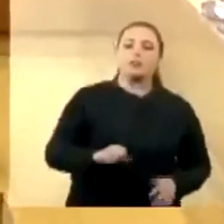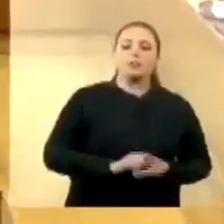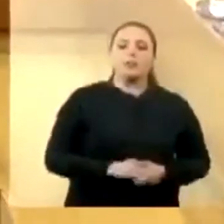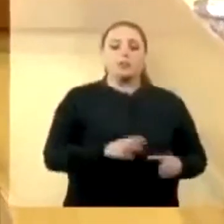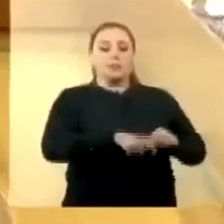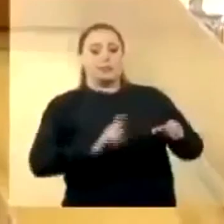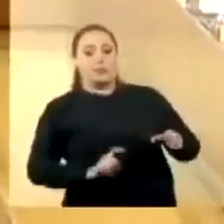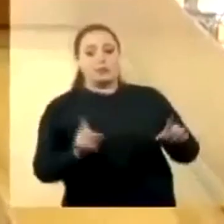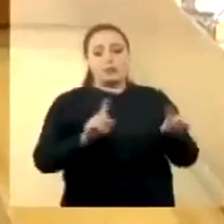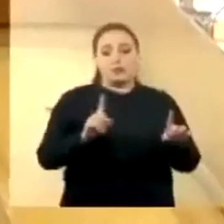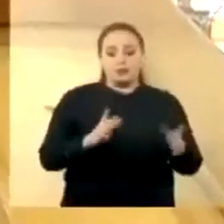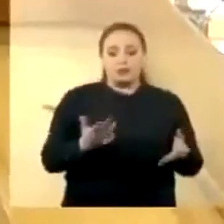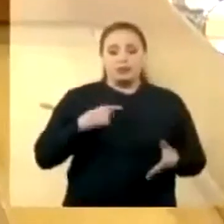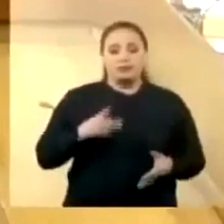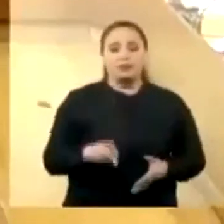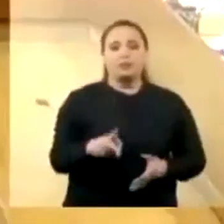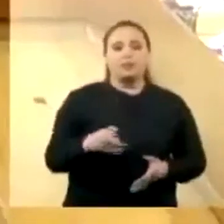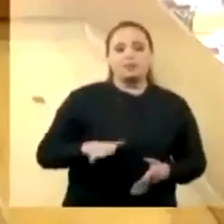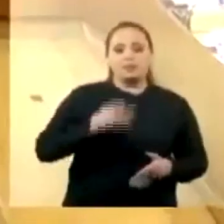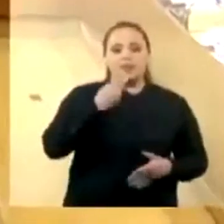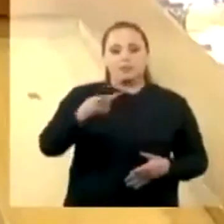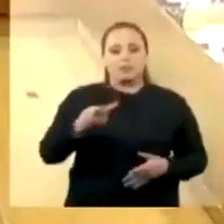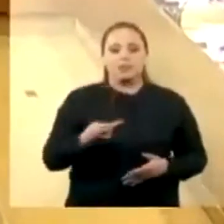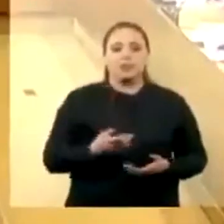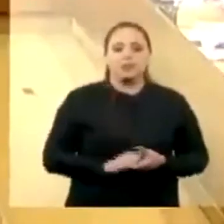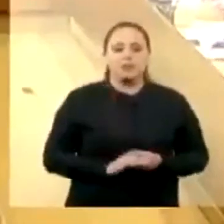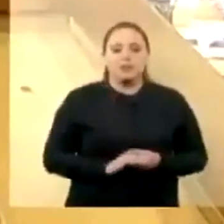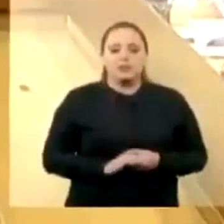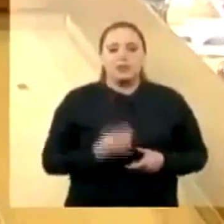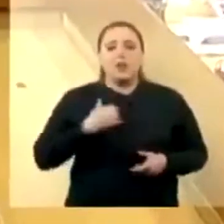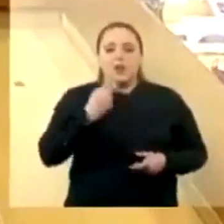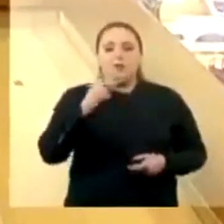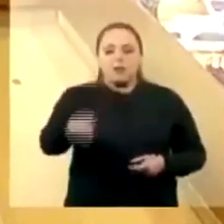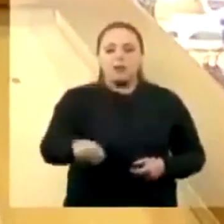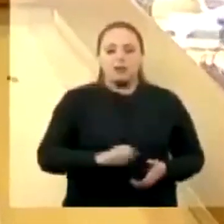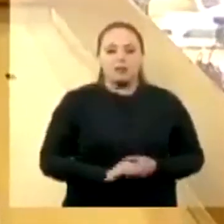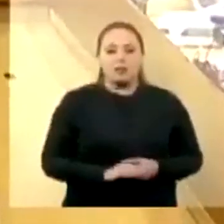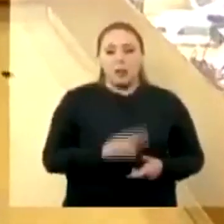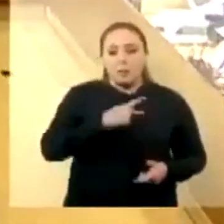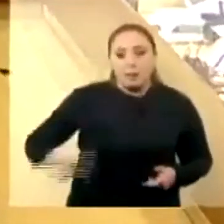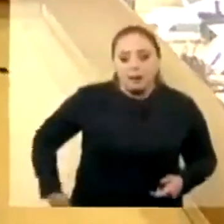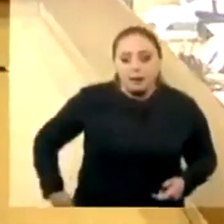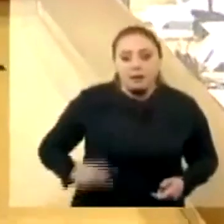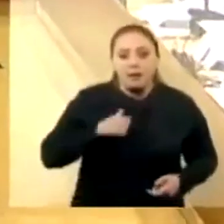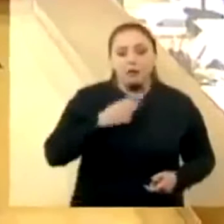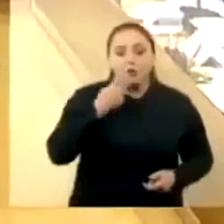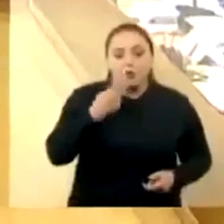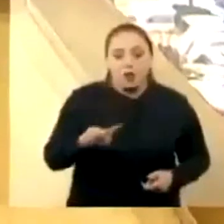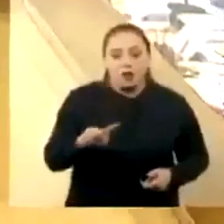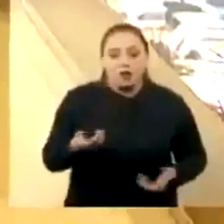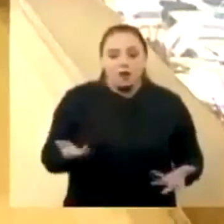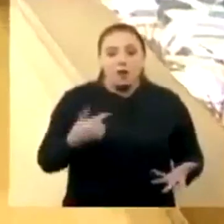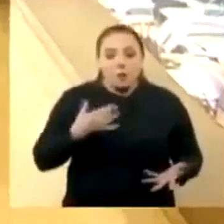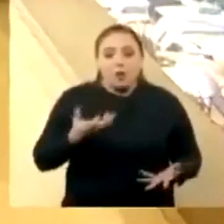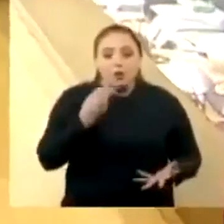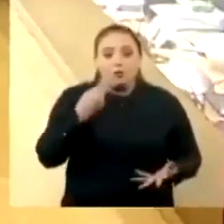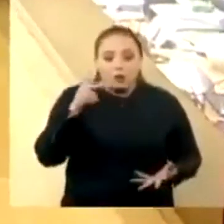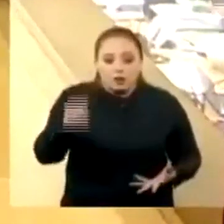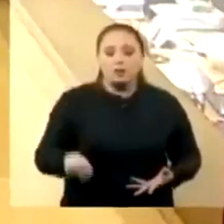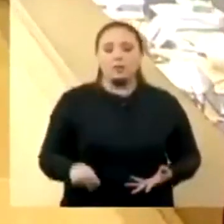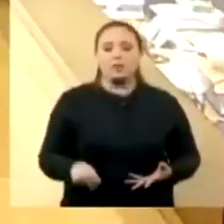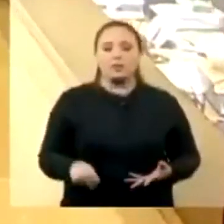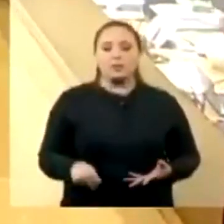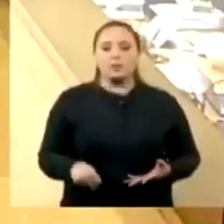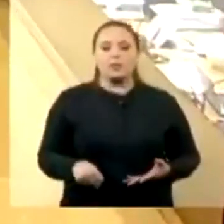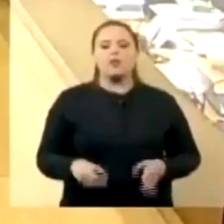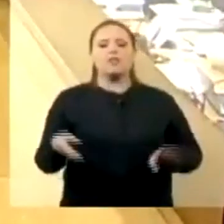suspensa ou não? Está suspensa a eu continuo com a palavra, presidente, eu continuo com a palavra, continuo com a palavra, presidente, eu vou recomendar ao ministro Barrosi que feche o